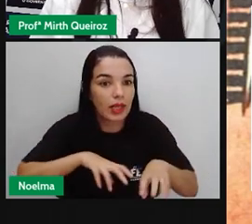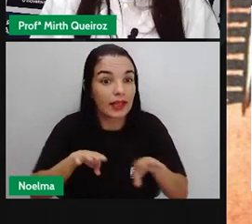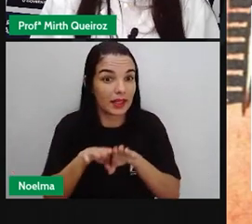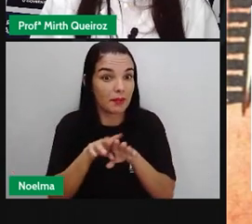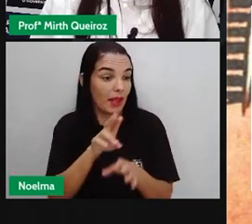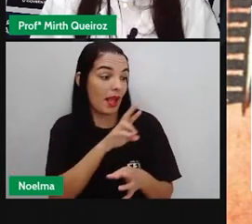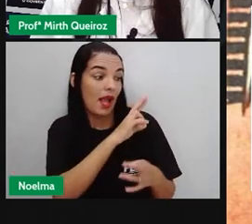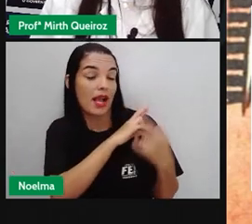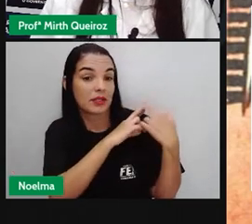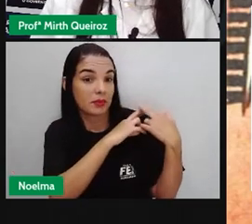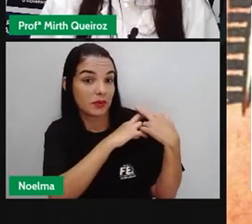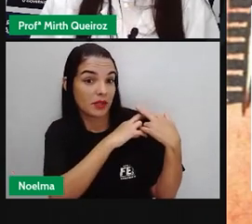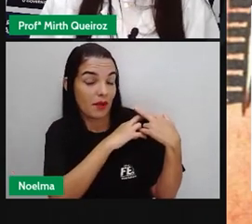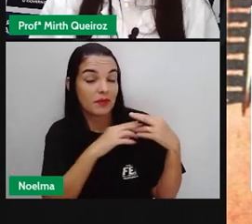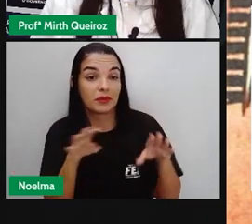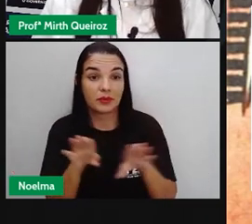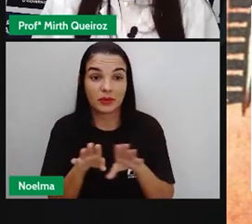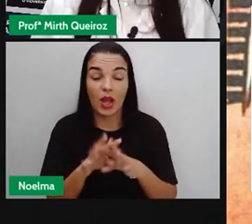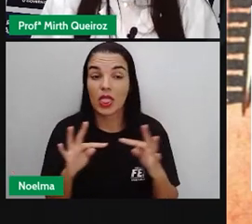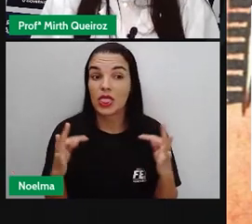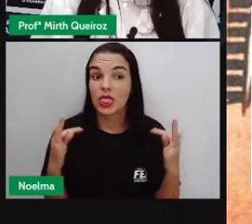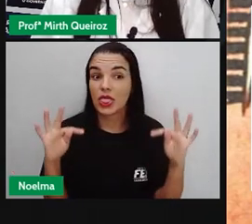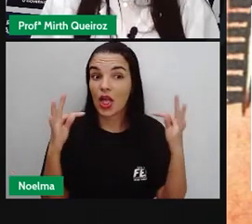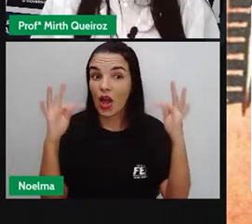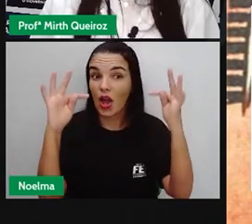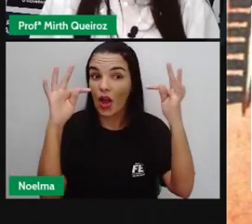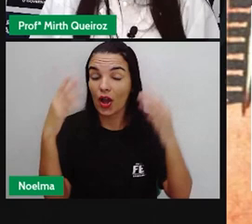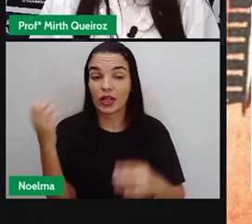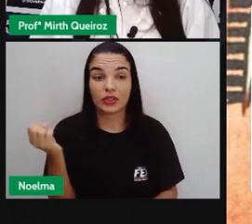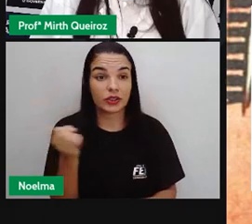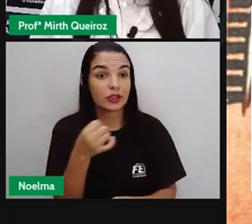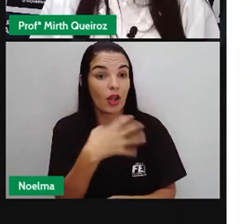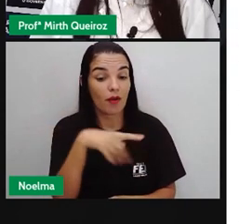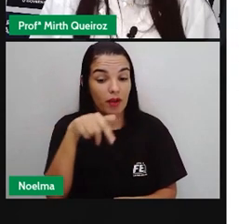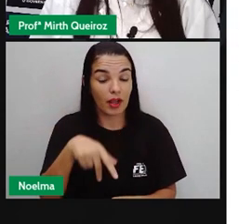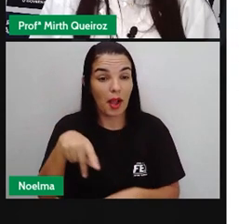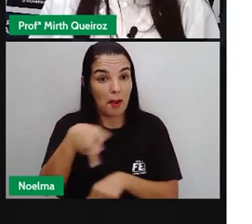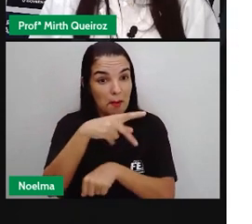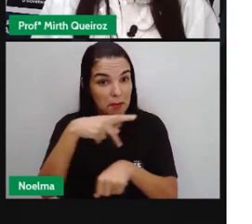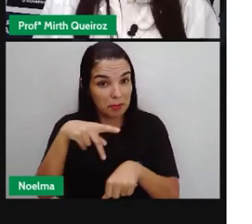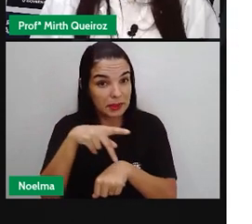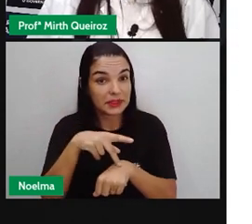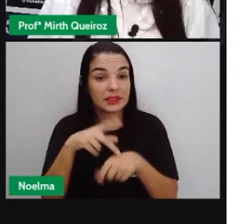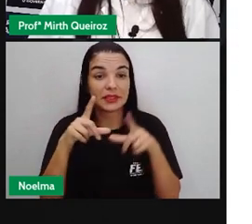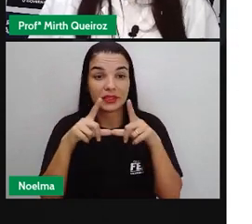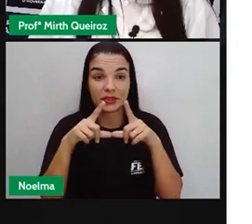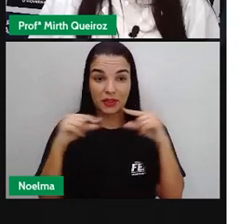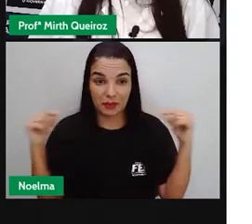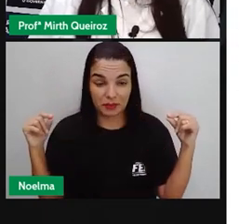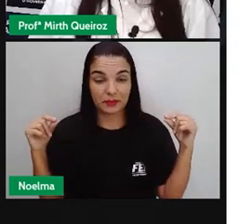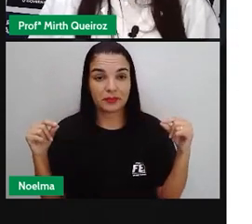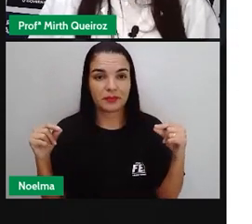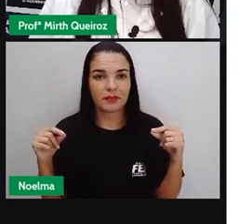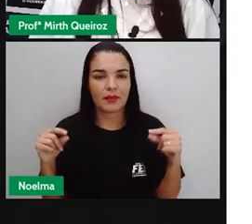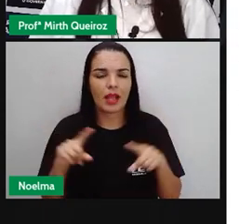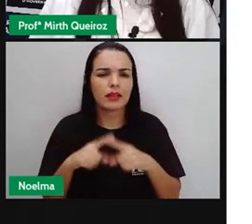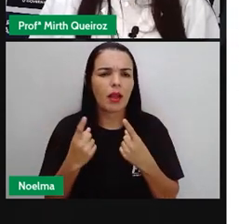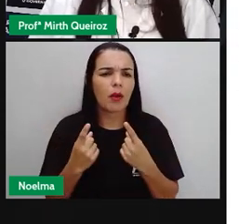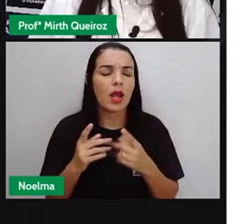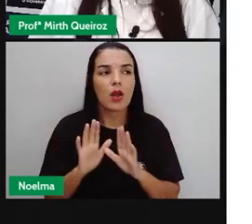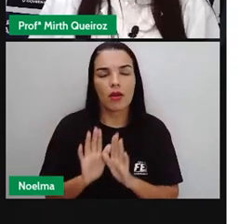de novas técnicas de cultivo e produção no país. Está aí os japoneses. Com o grande crescimento